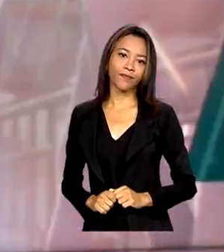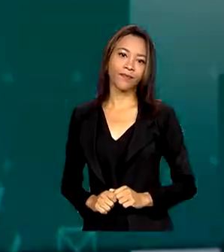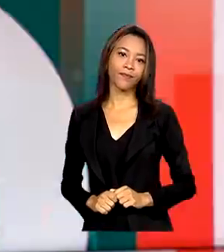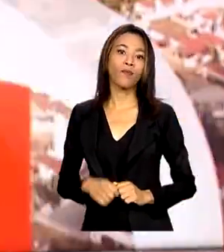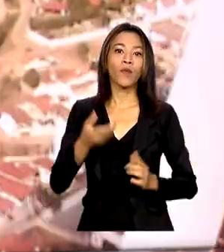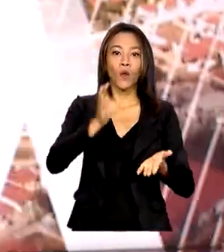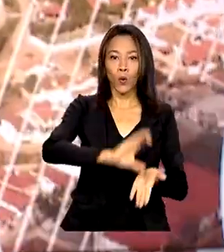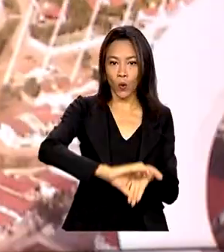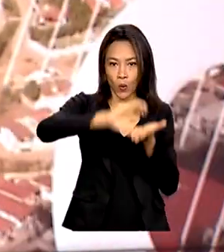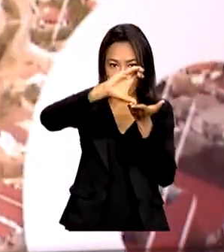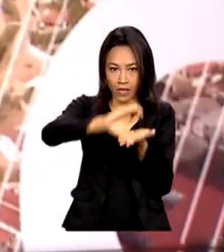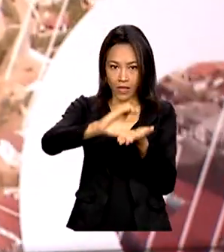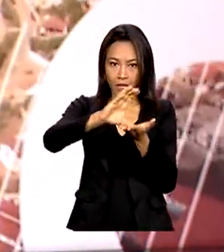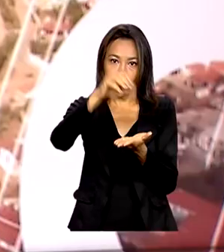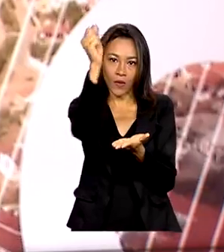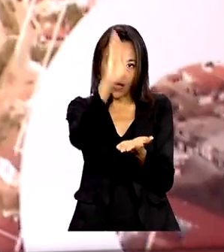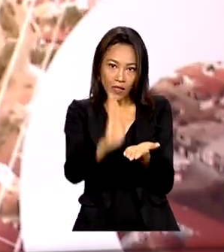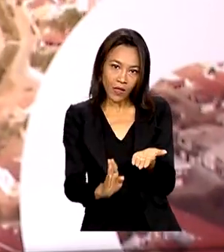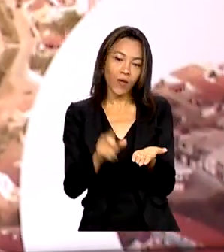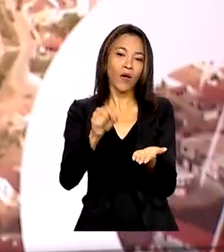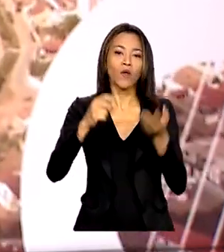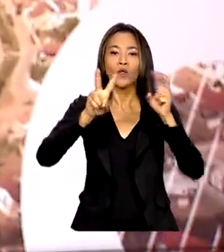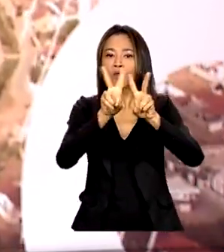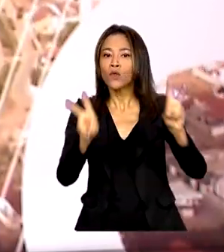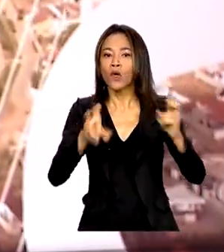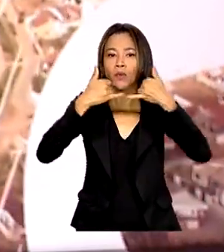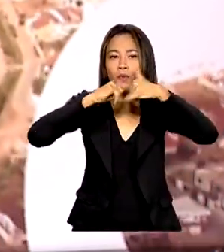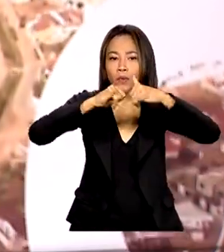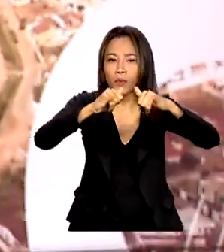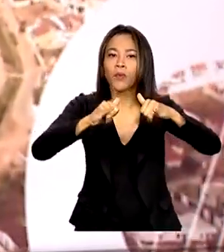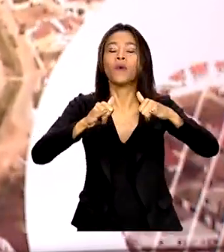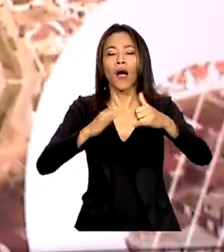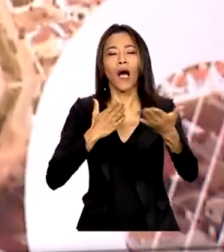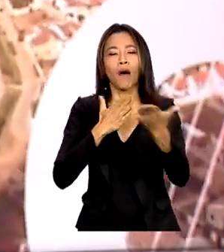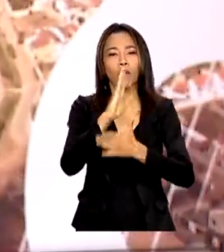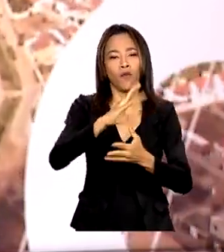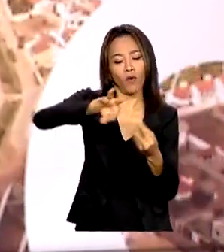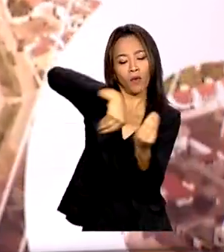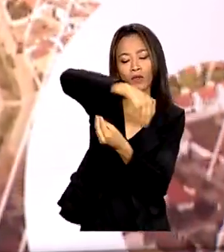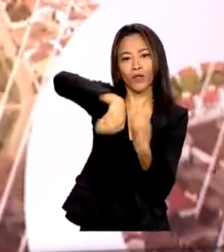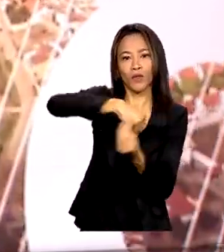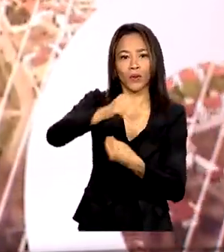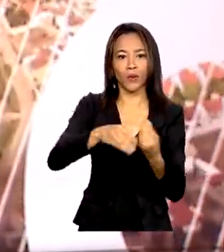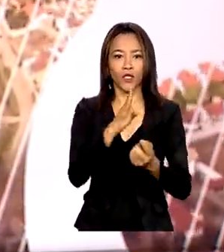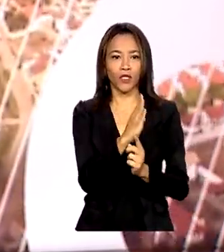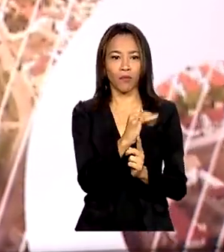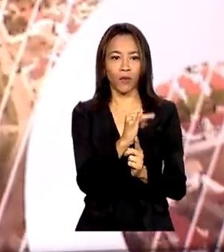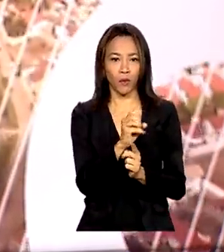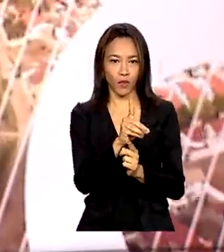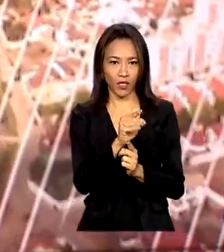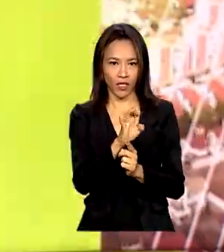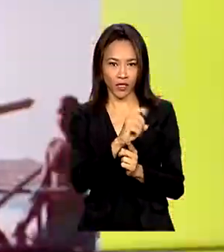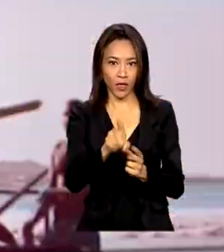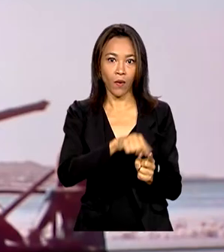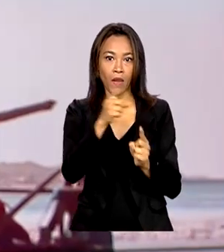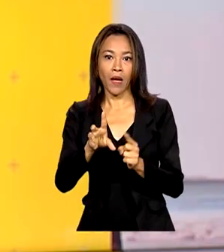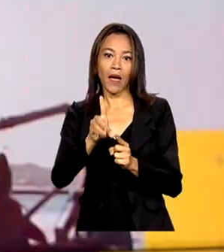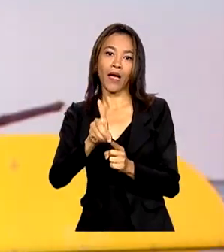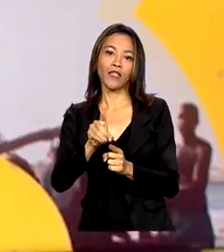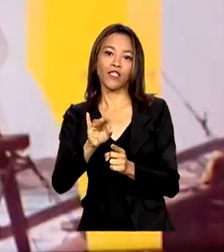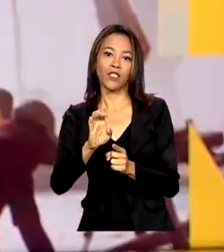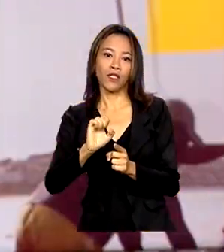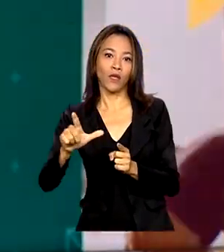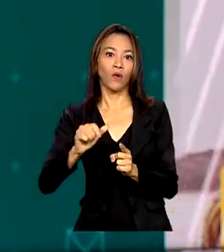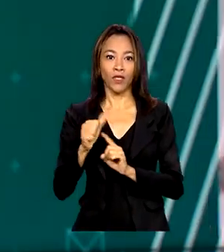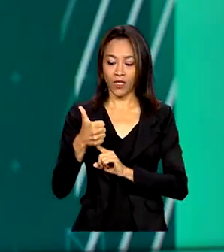Conselho Nacional de Política Energética aprovou a nova composição do biodiesel ao diesel, que passa de 10% para 12%